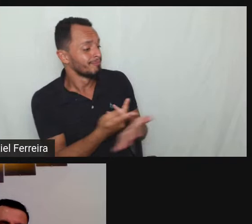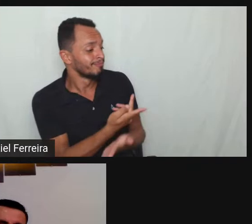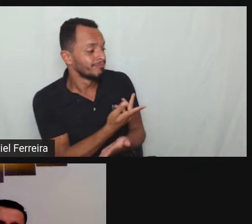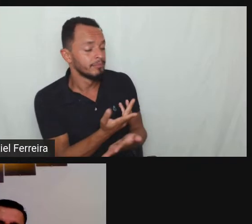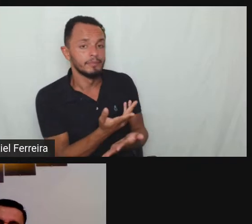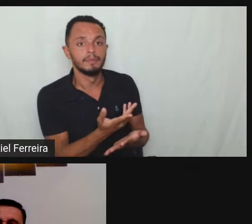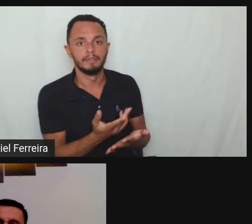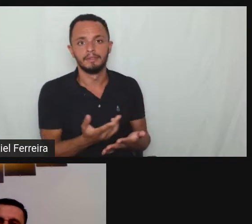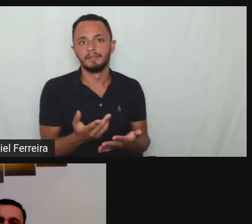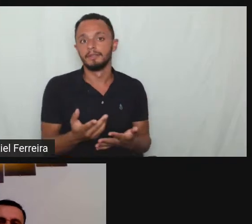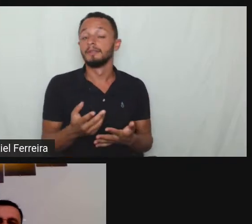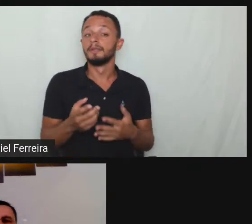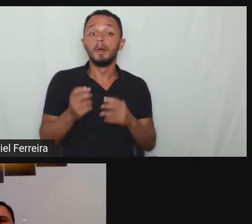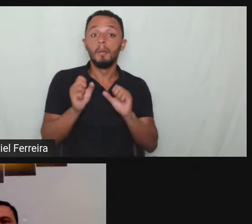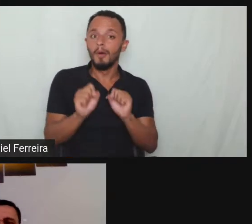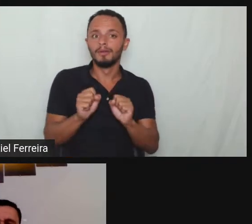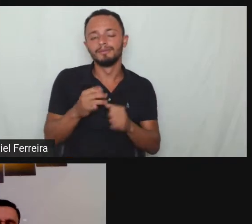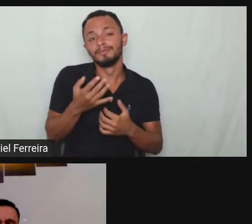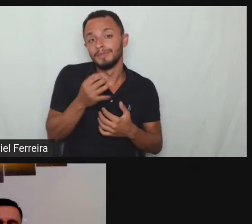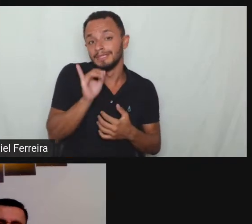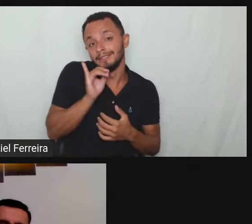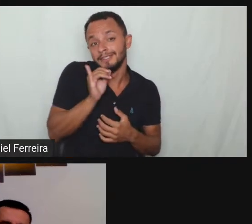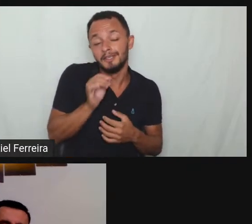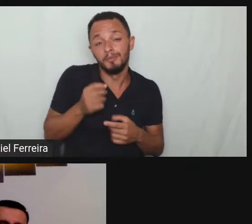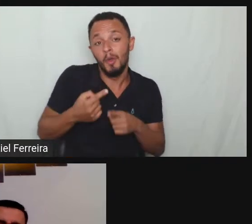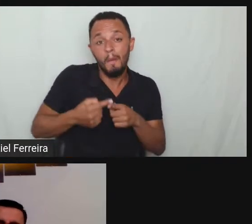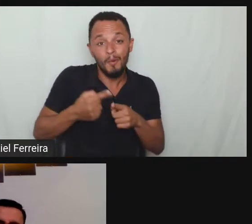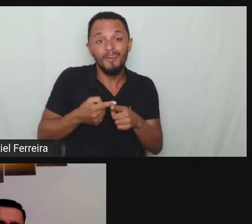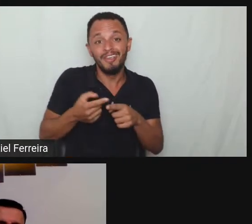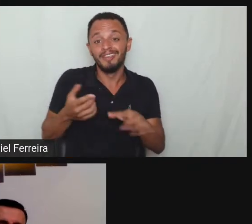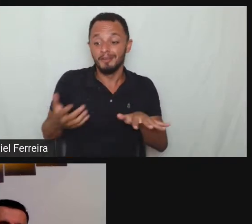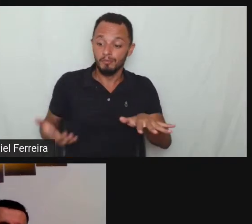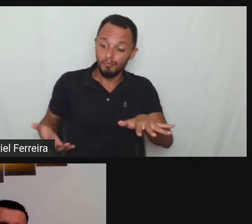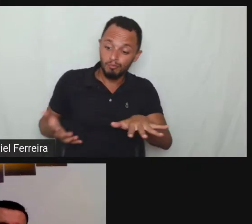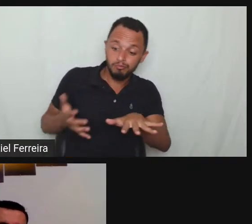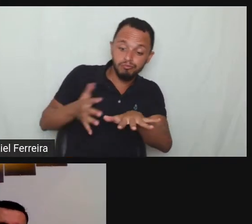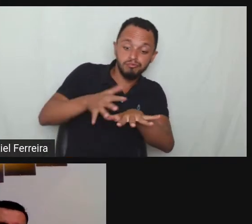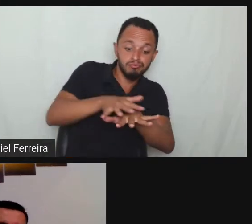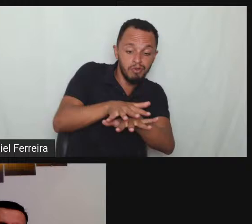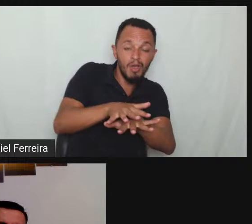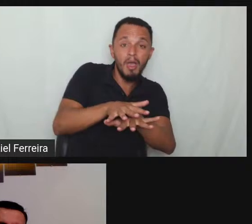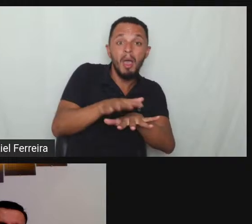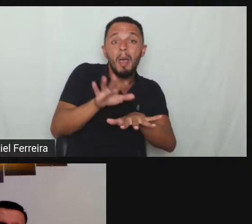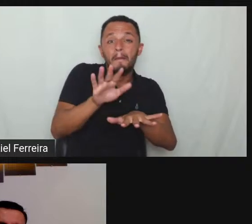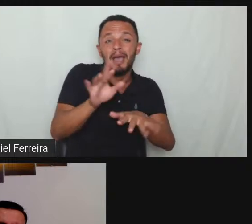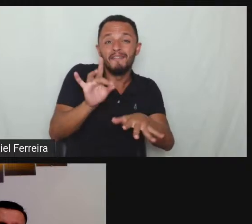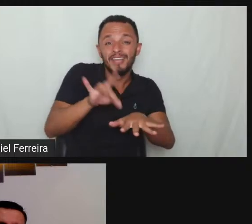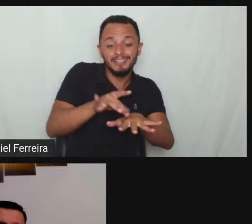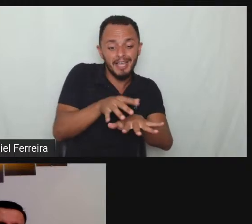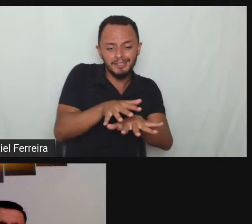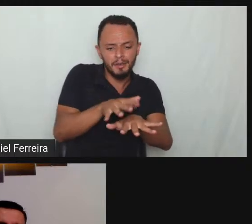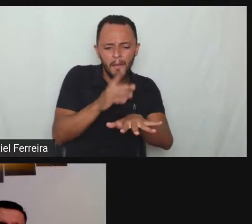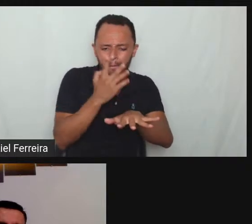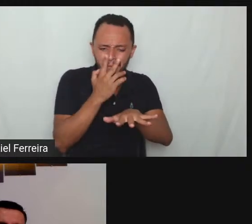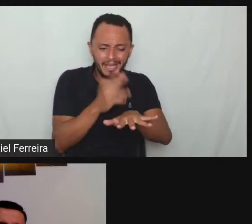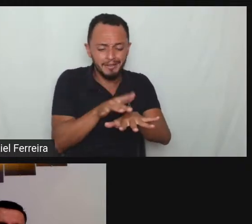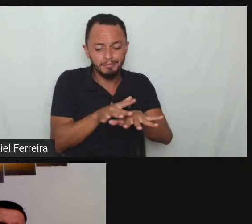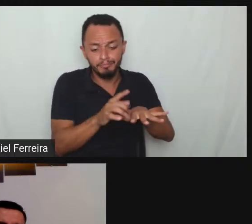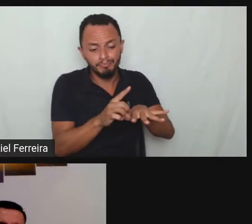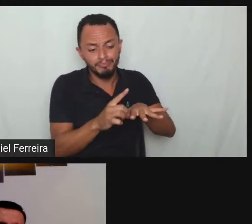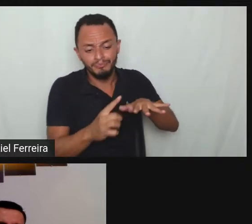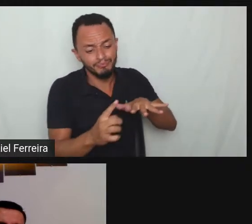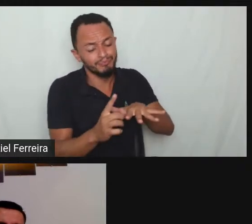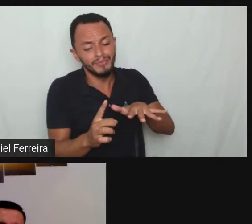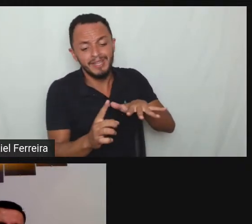você vai estar incluindo você vai estar excluindo a pessoa daquele momento agora vamos lembrar do seguinte pessoal